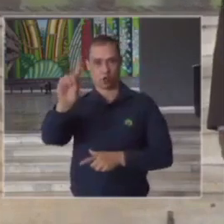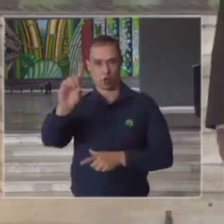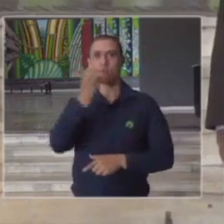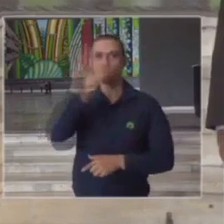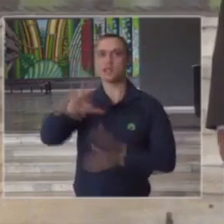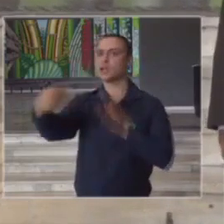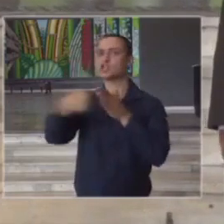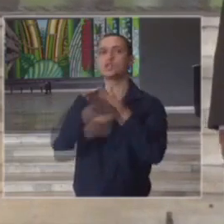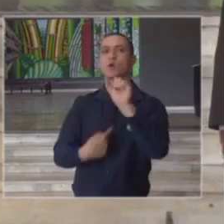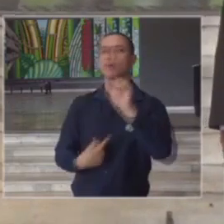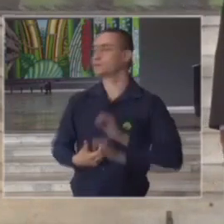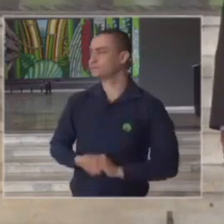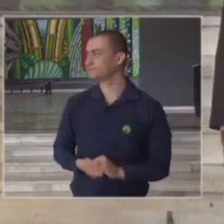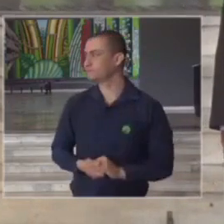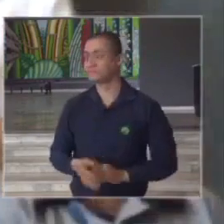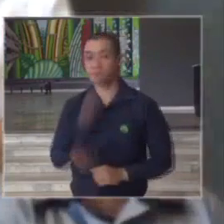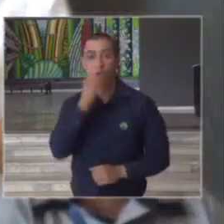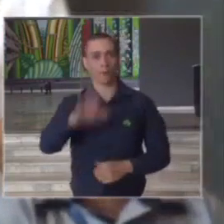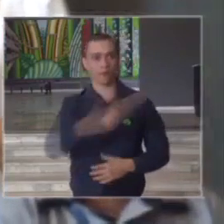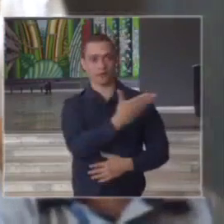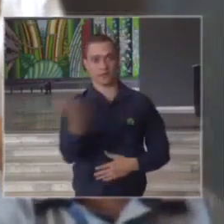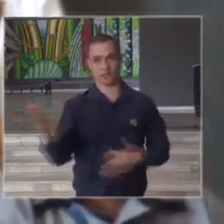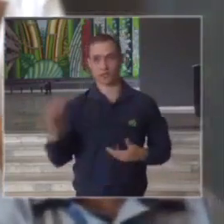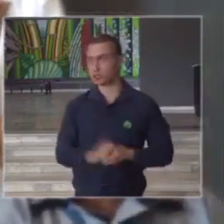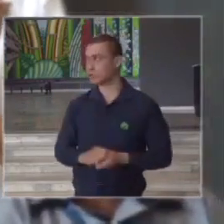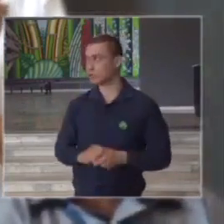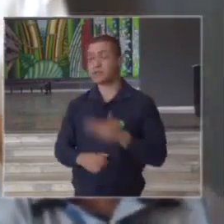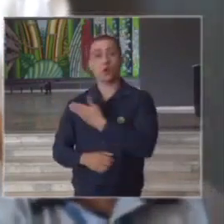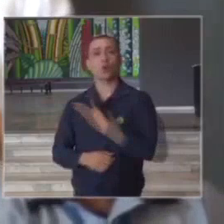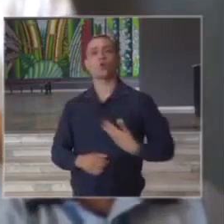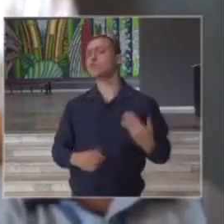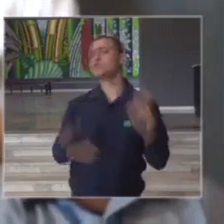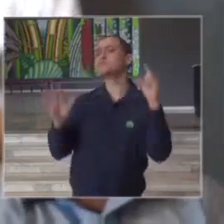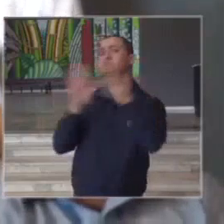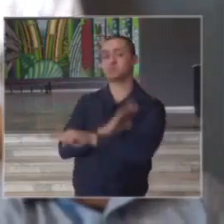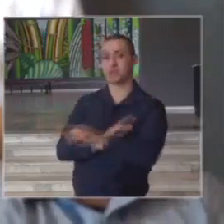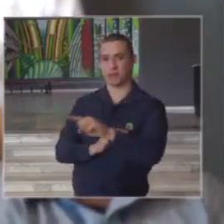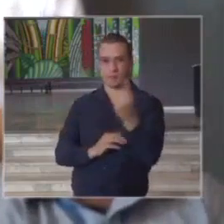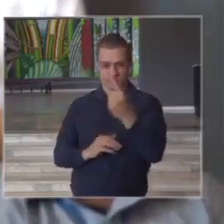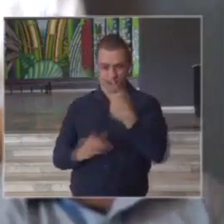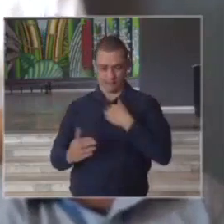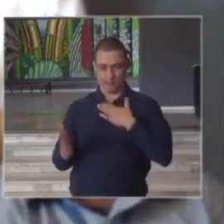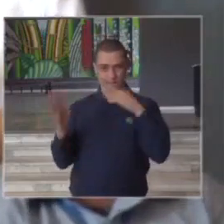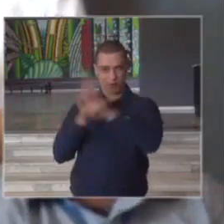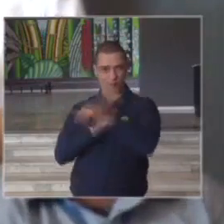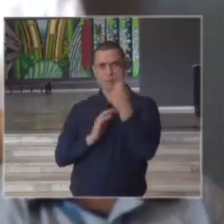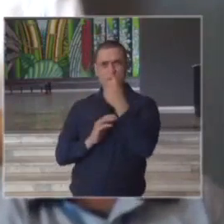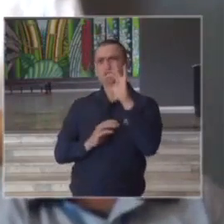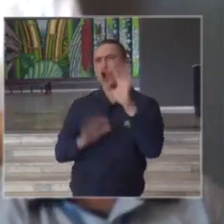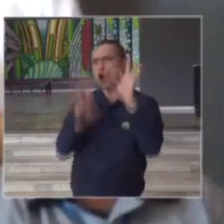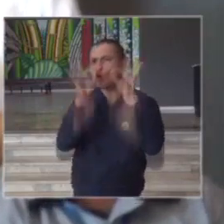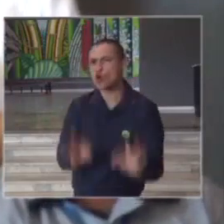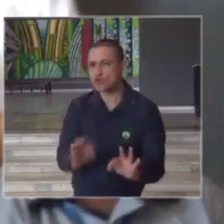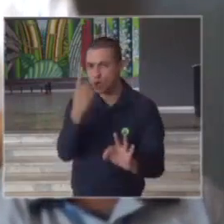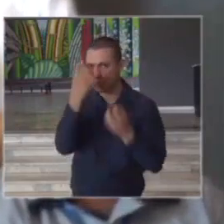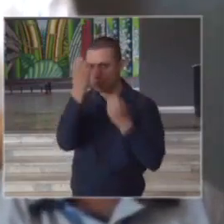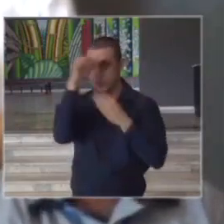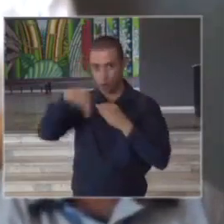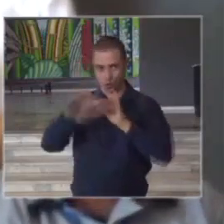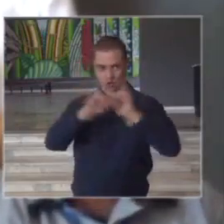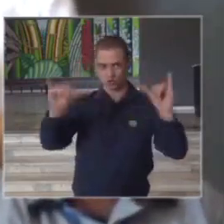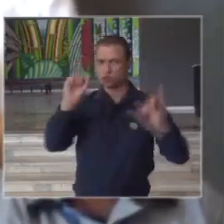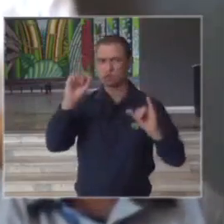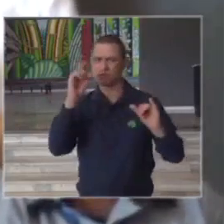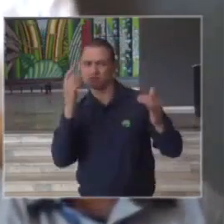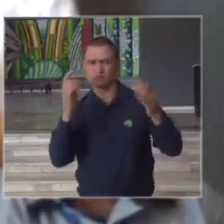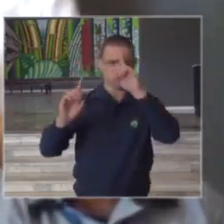sua pergunta por favor boa tarde a todos governador antes de fazer minha pergunta só gostaria de confirmar uma informação sobre o anúncio de hoje